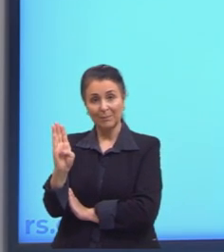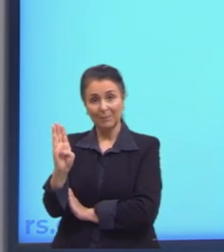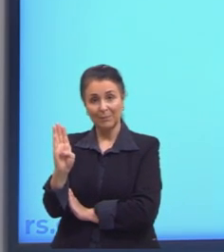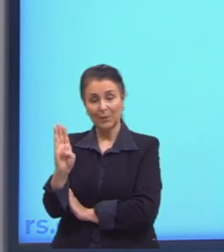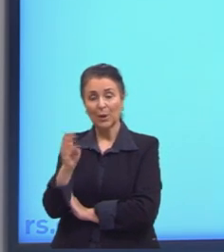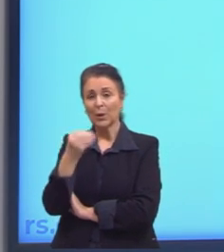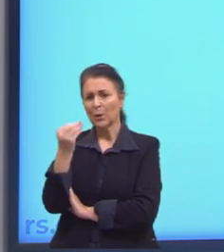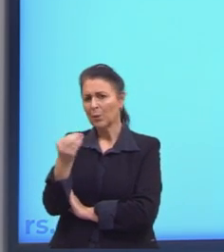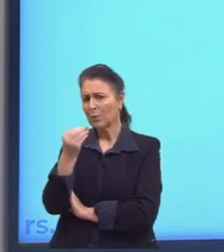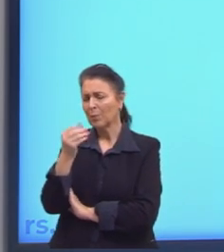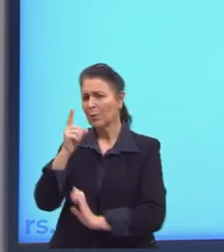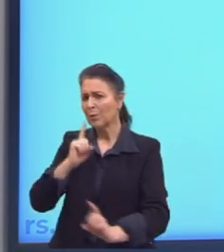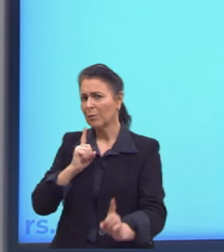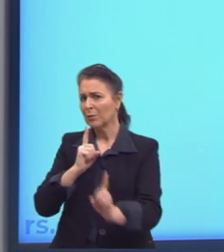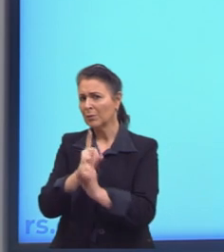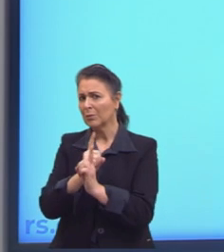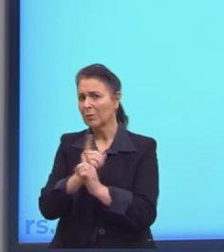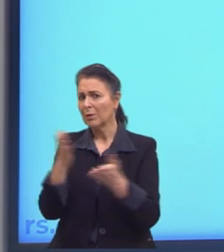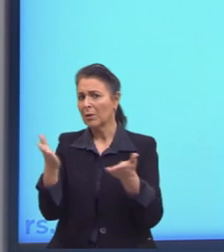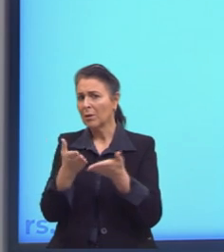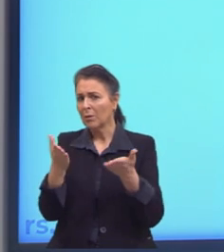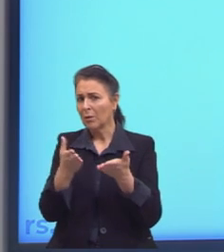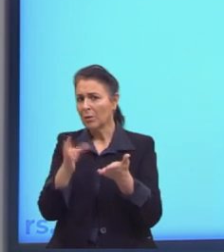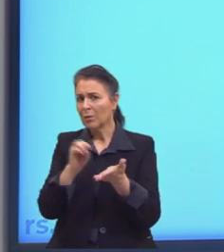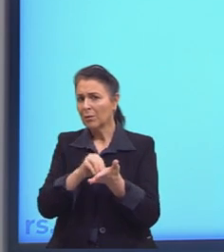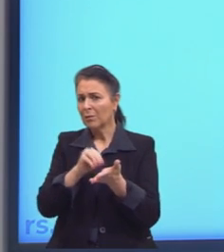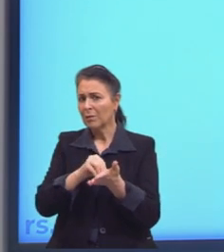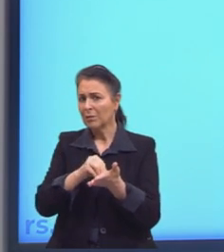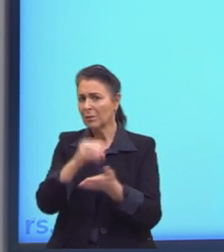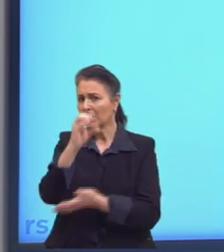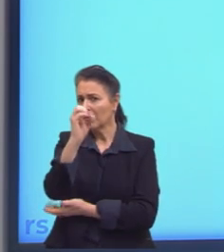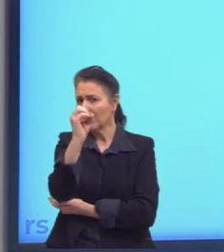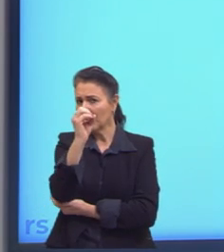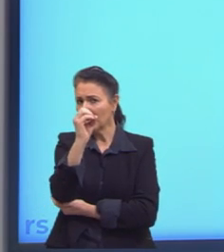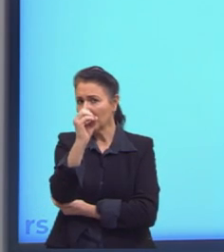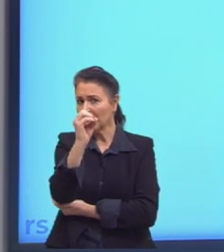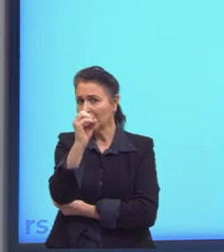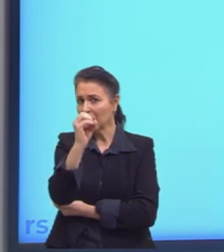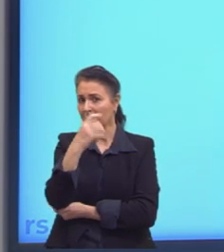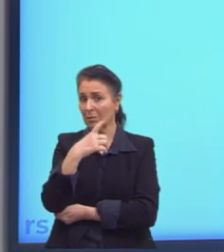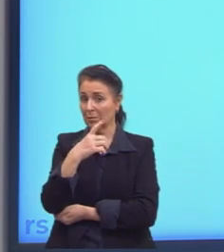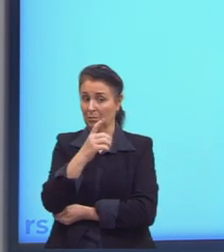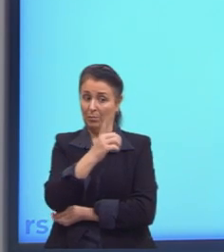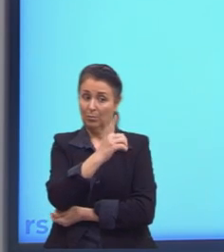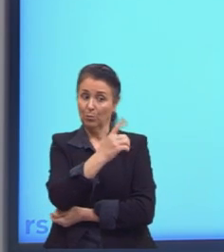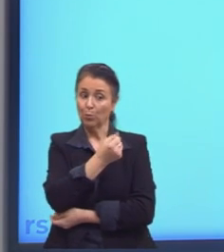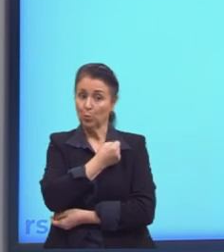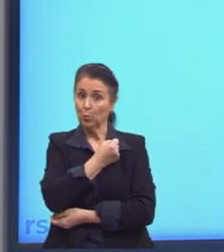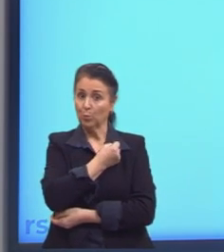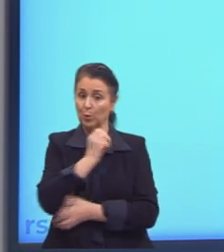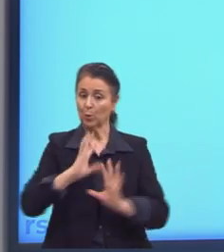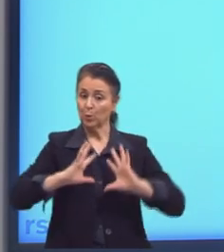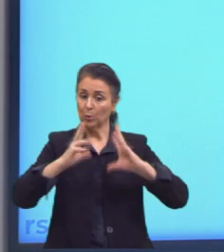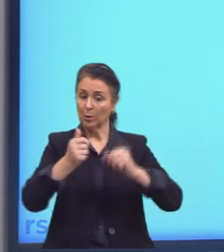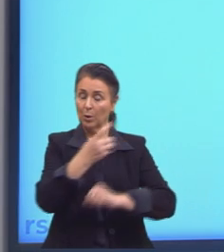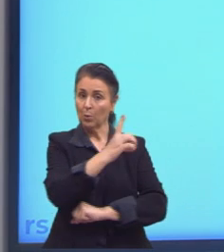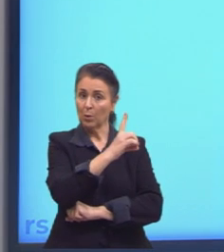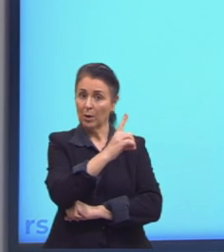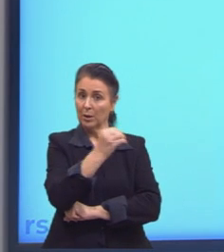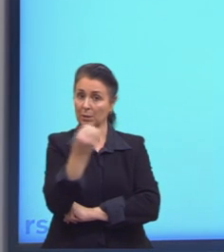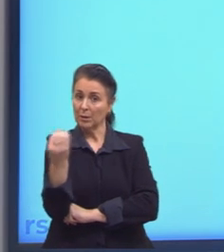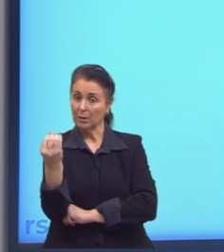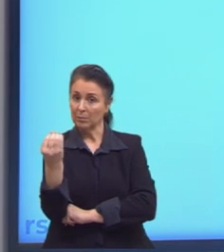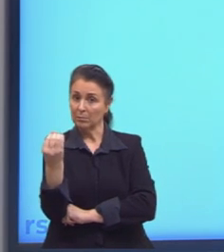Como é que eu vou descobrir, então, o antígeno O? Eu sei que nós tínhamos ali 100 alunos. Desses 100, eu já